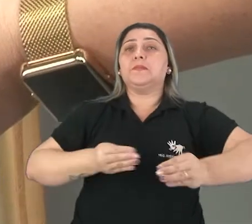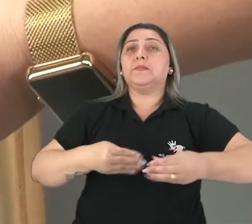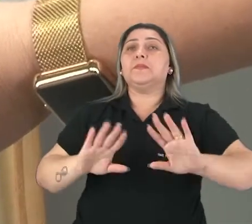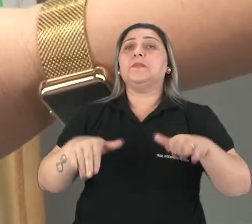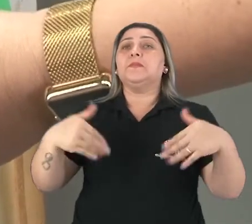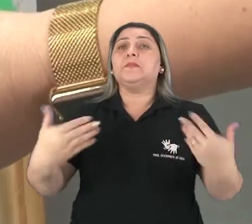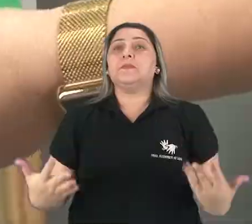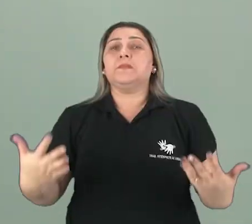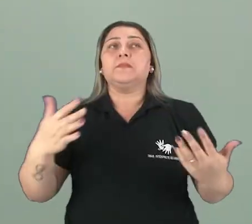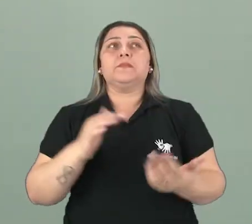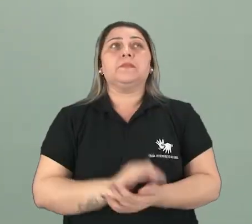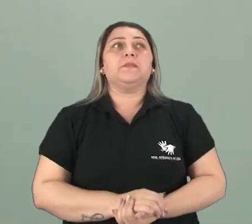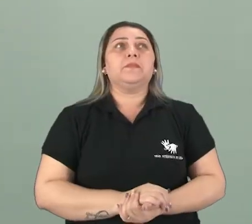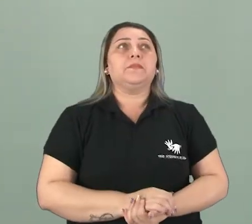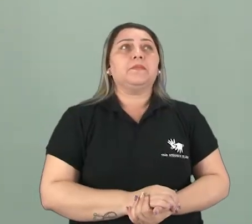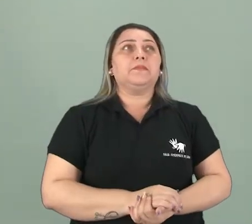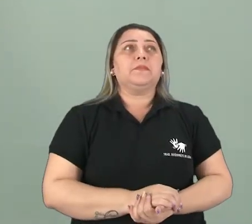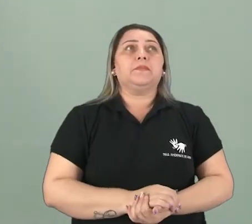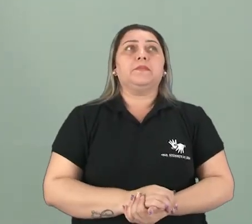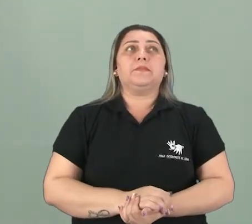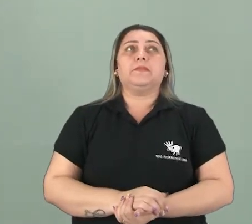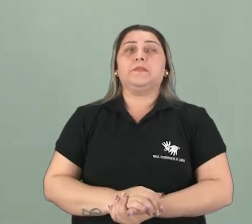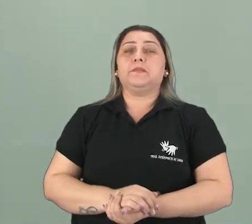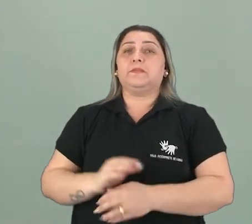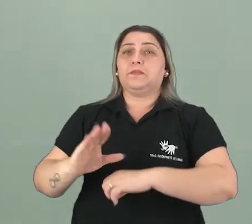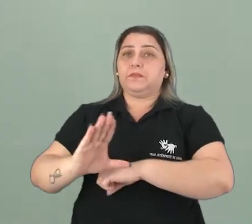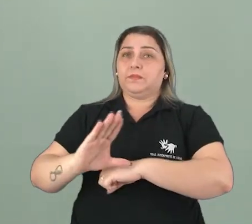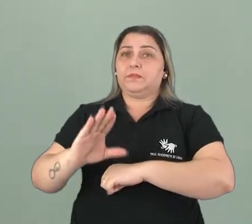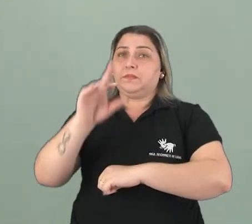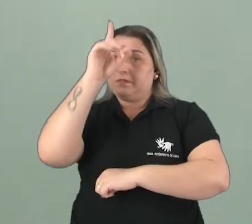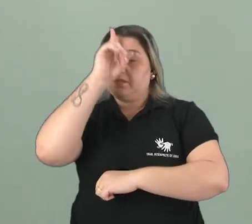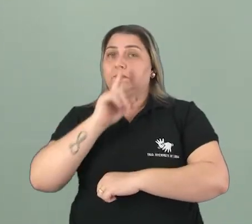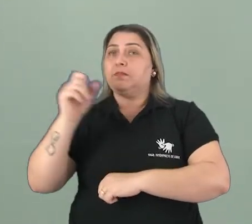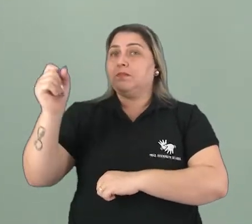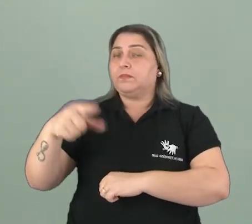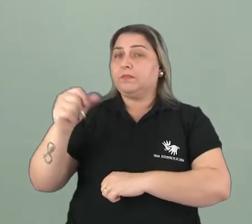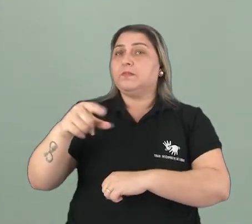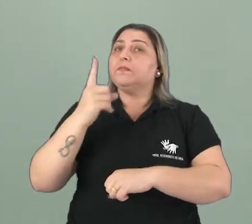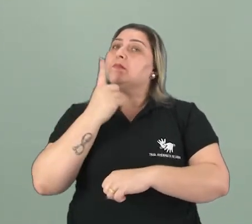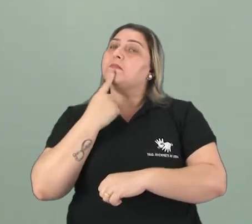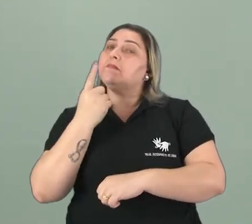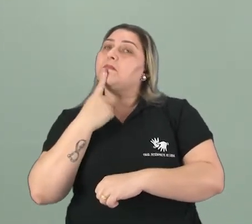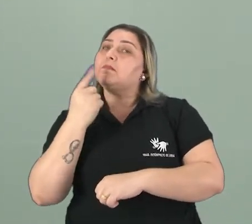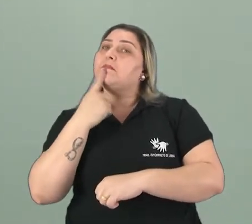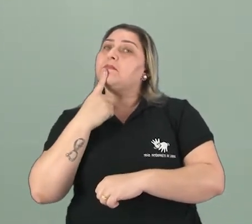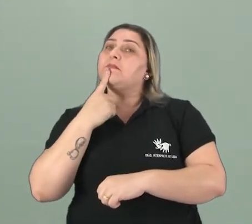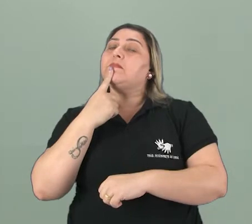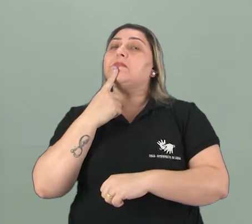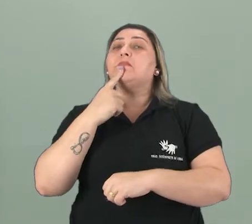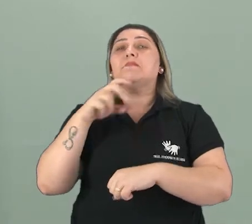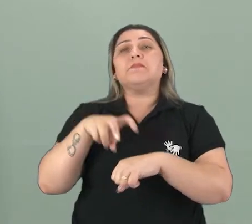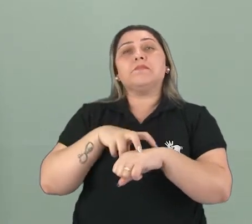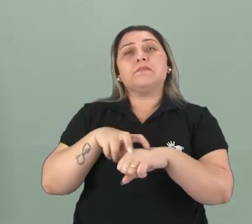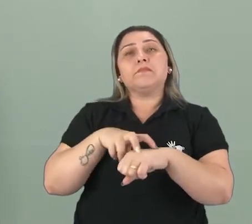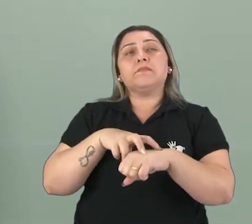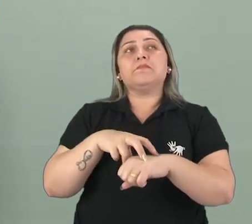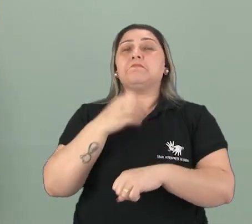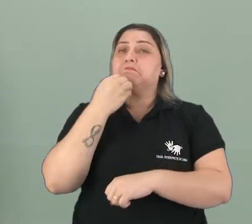Qual será a lixeira? Será a cinza, amarela, azul, vermelha ou a verde?